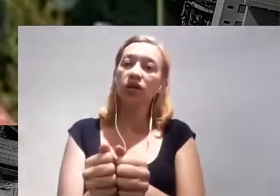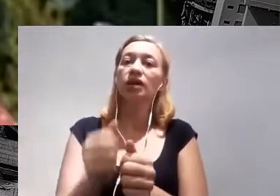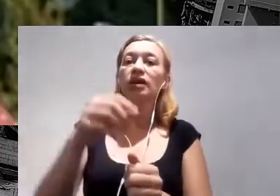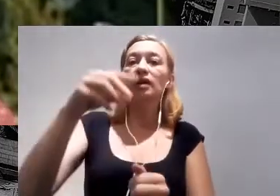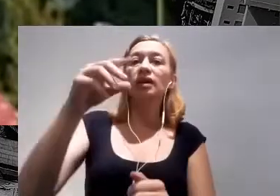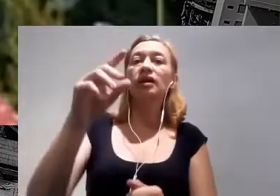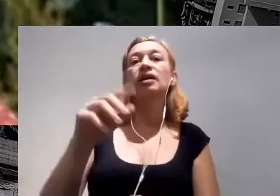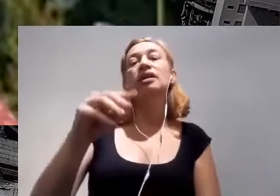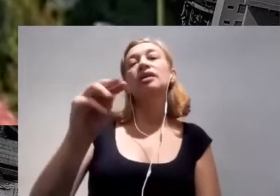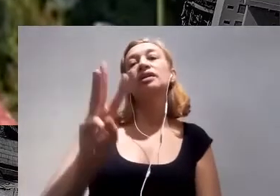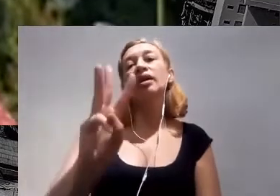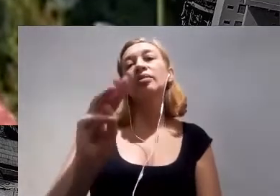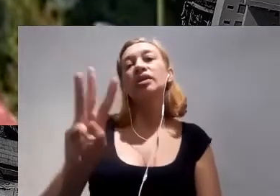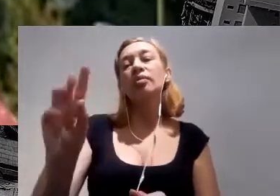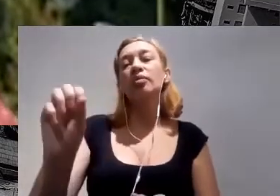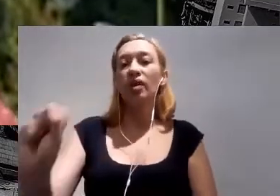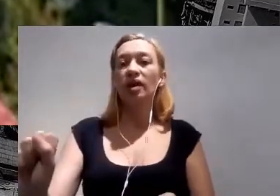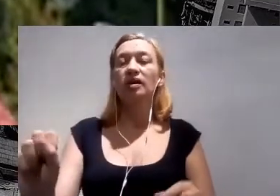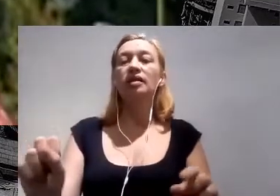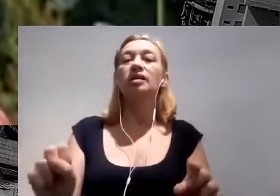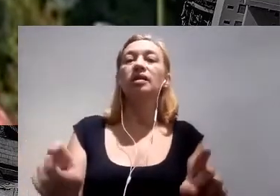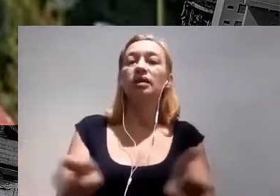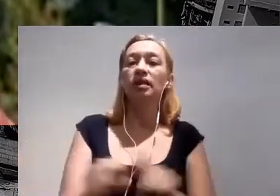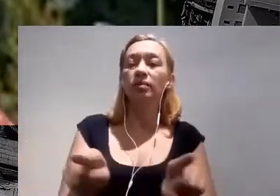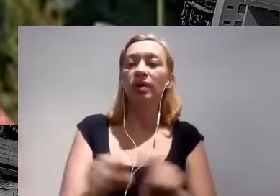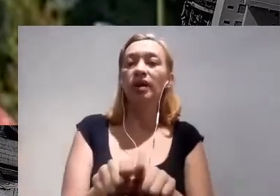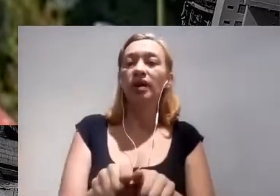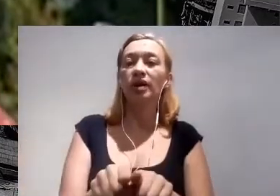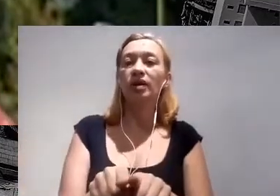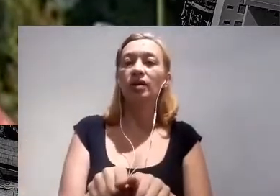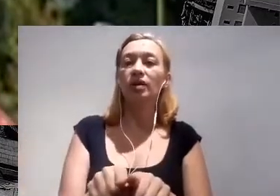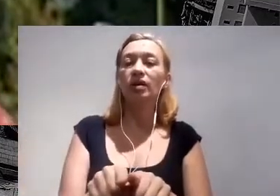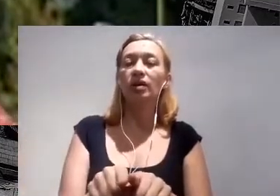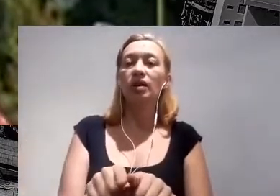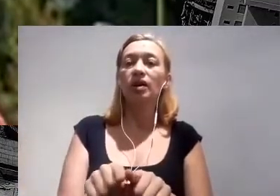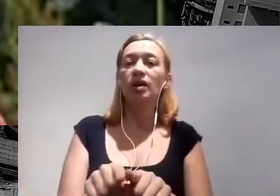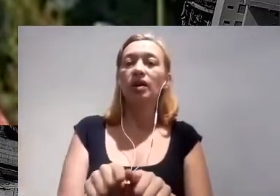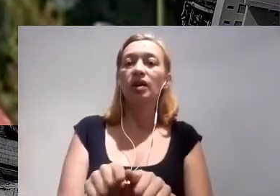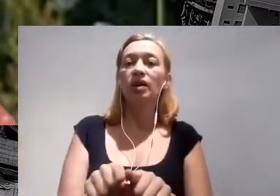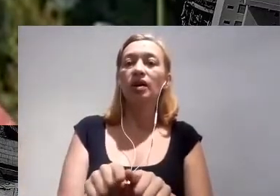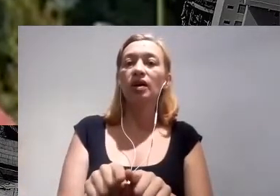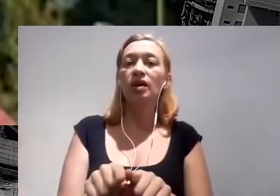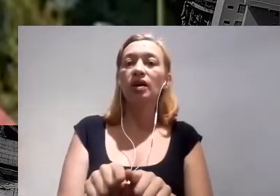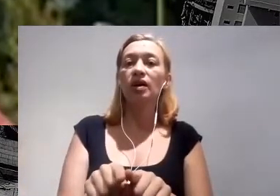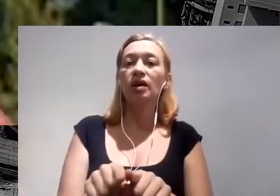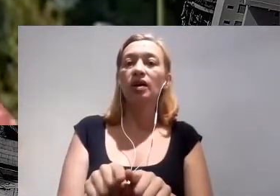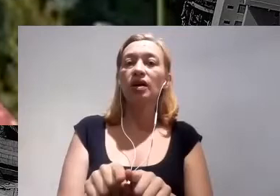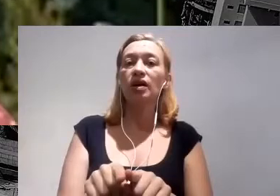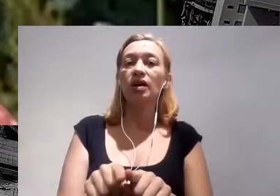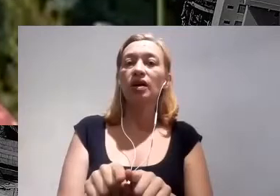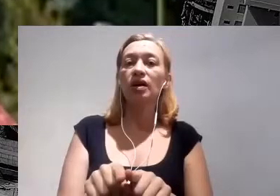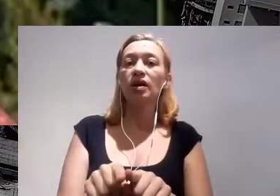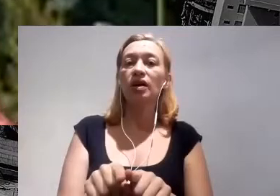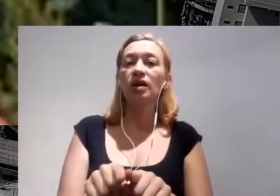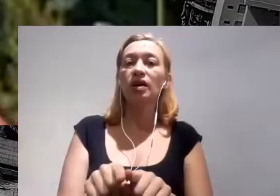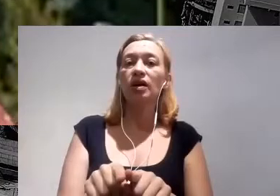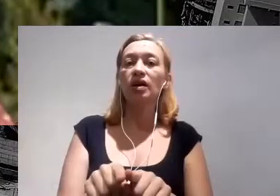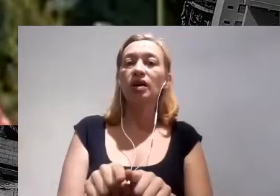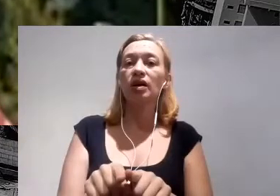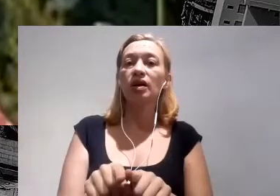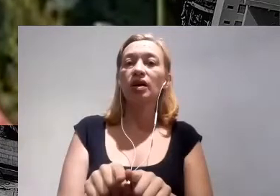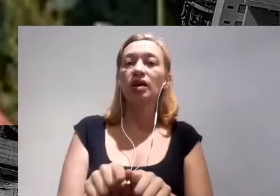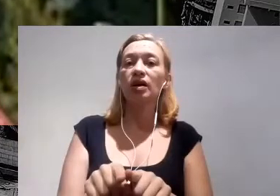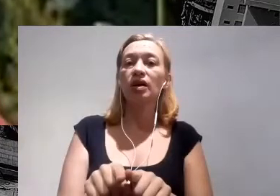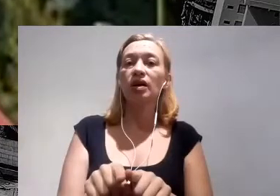conceito de promover soluções baseadas em infraestrutura verde, combinadas com soluções tradicionais para